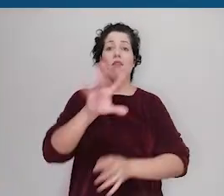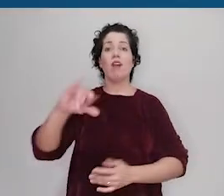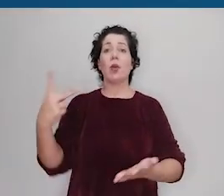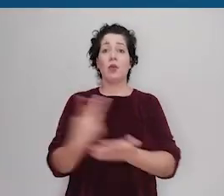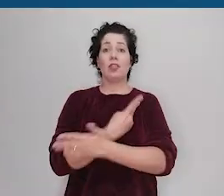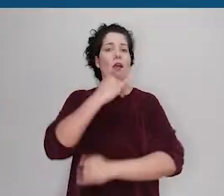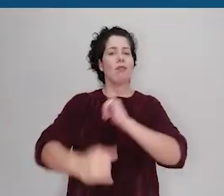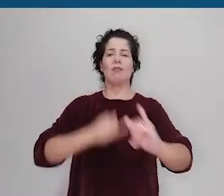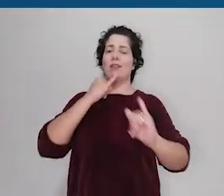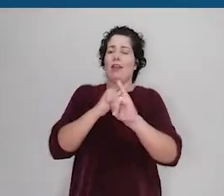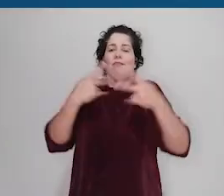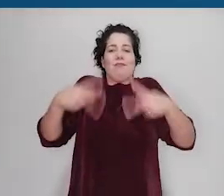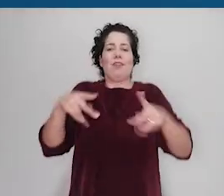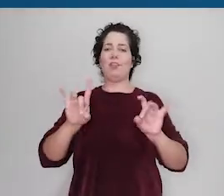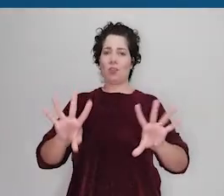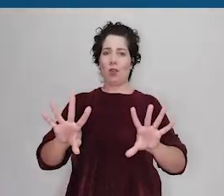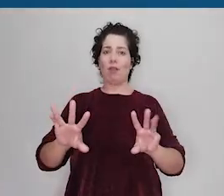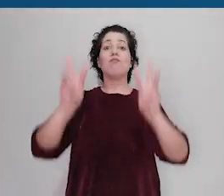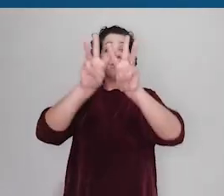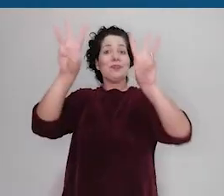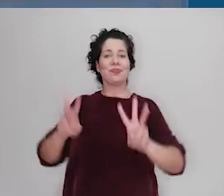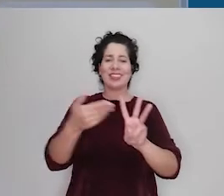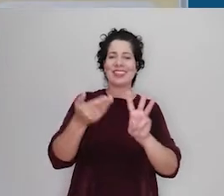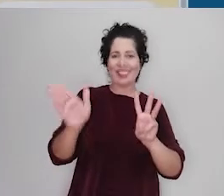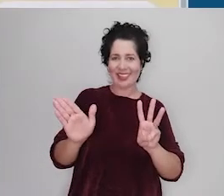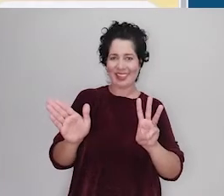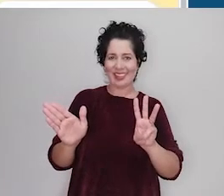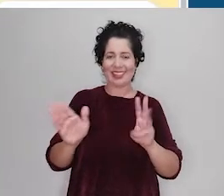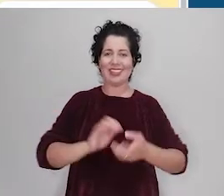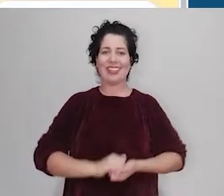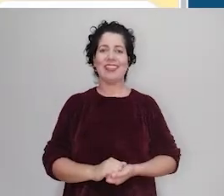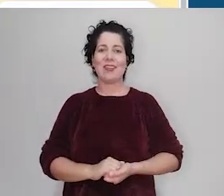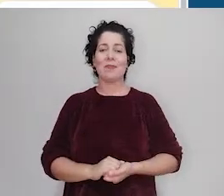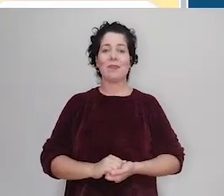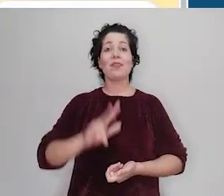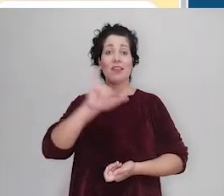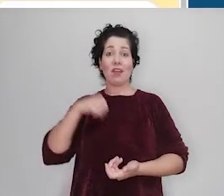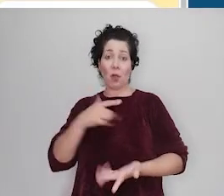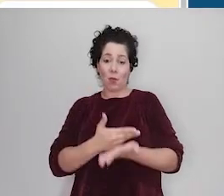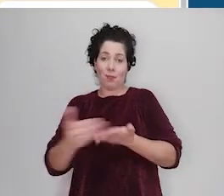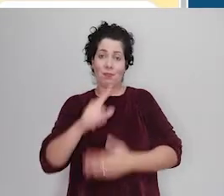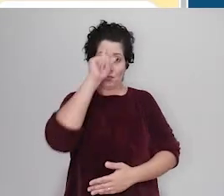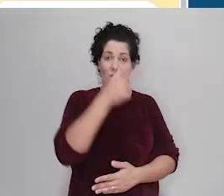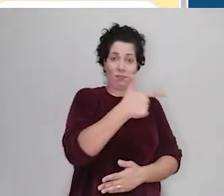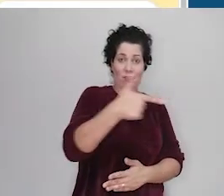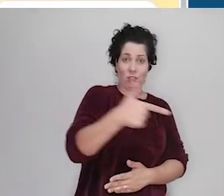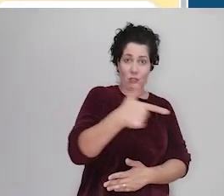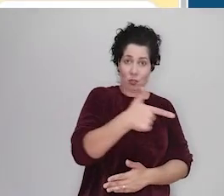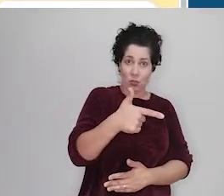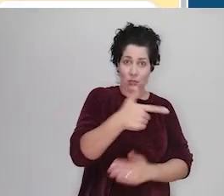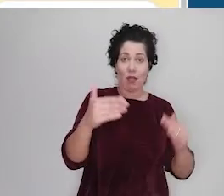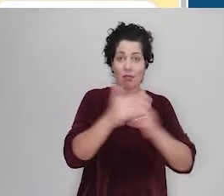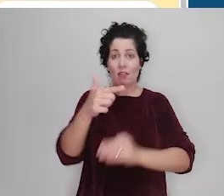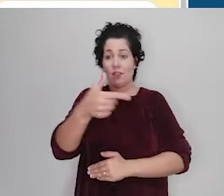realizada pela internet, na plataforma UFPR Aberta, entre os dias 22